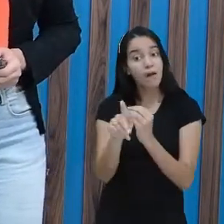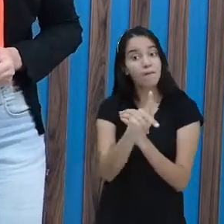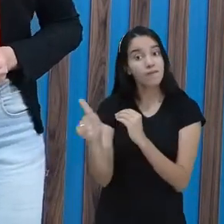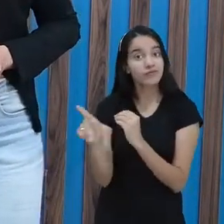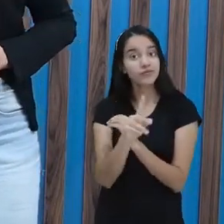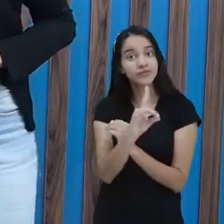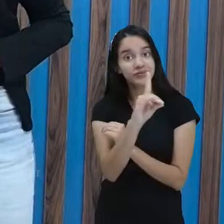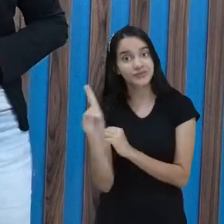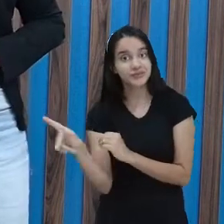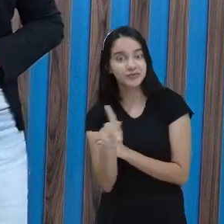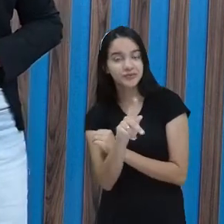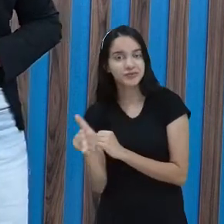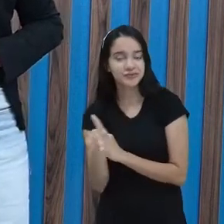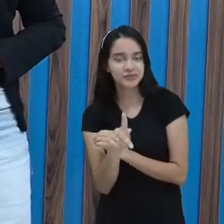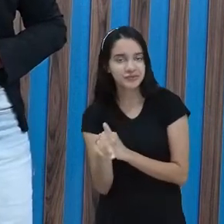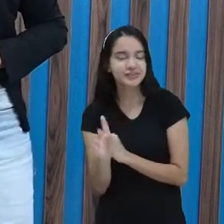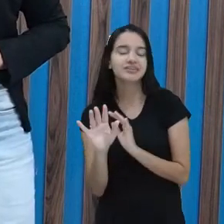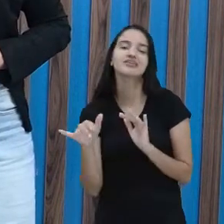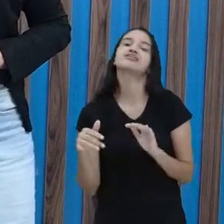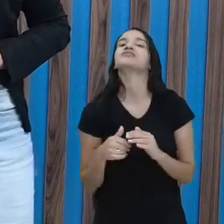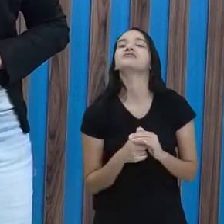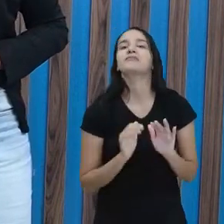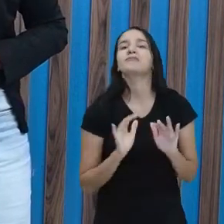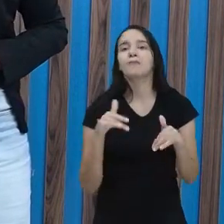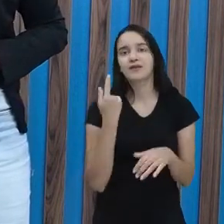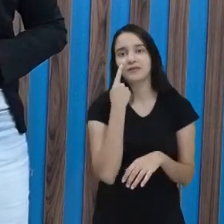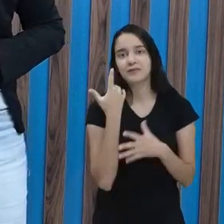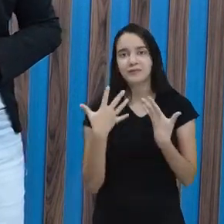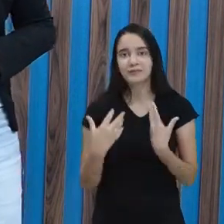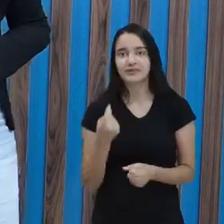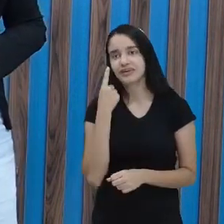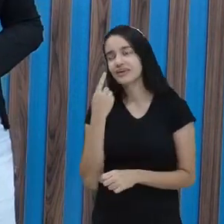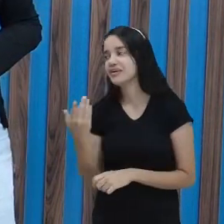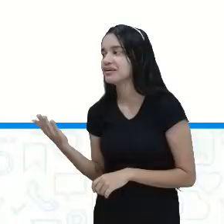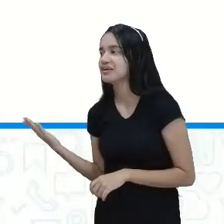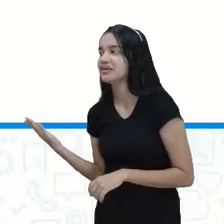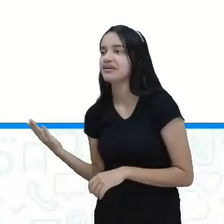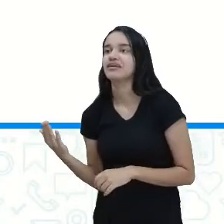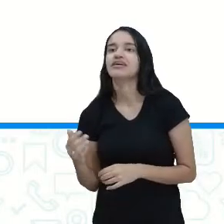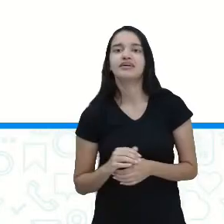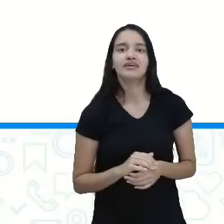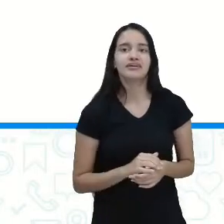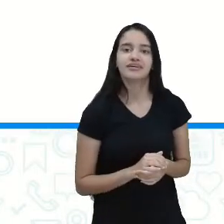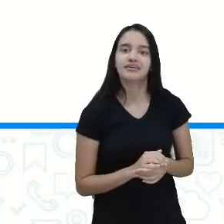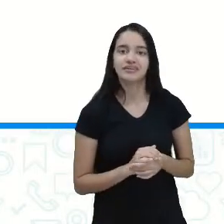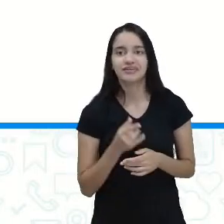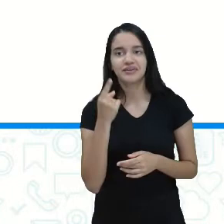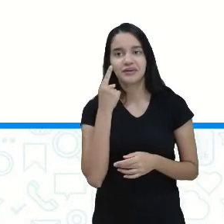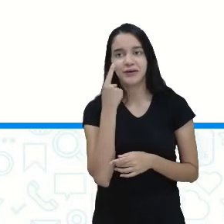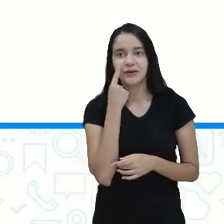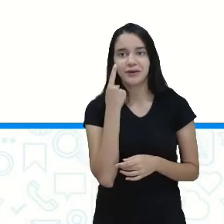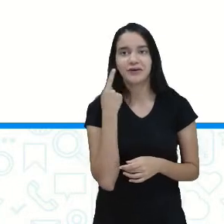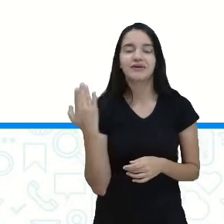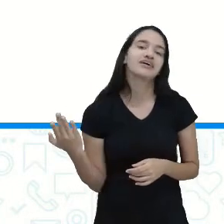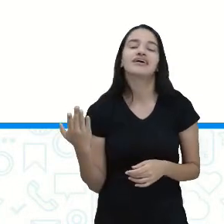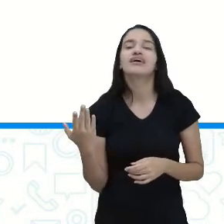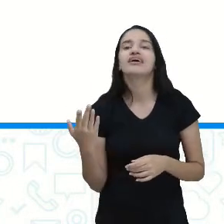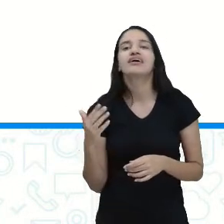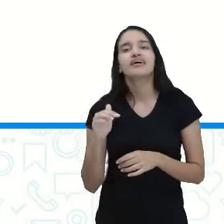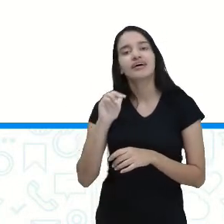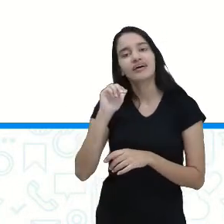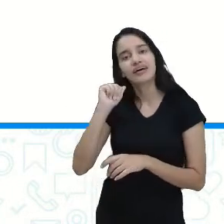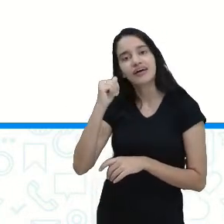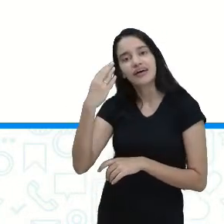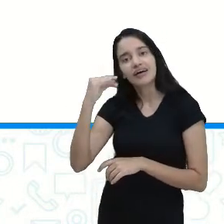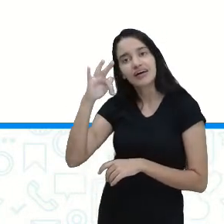no dia dos professores, que daqui a pouco chega aí. Vamos ver? Olha só, professora Cátia, peguei o seu avatar,